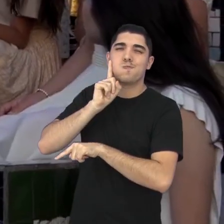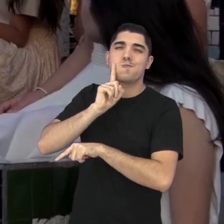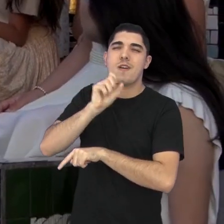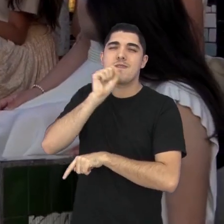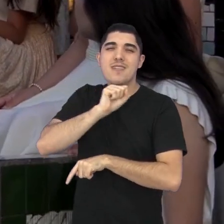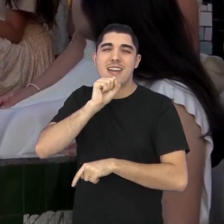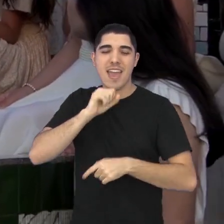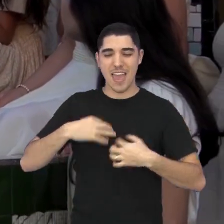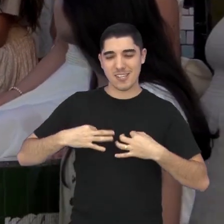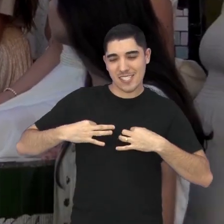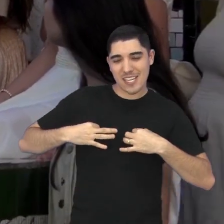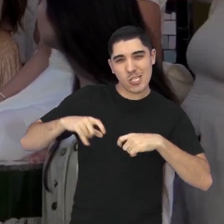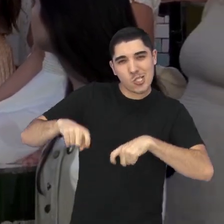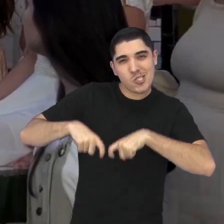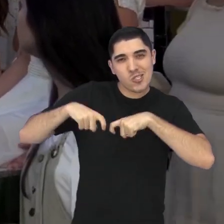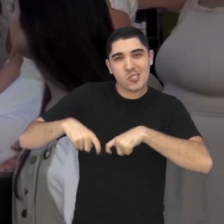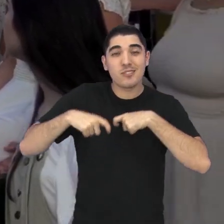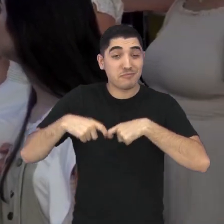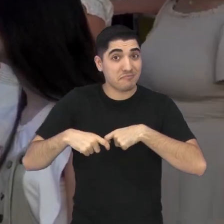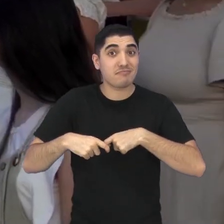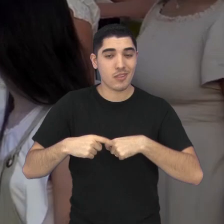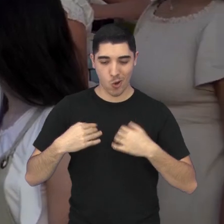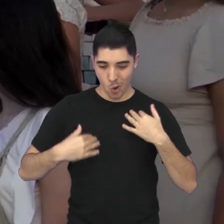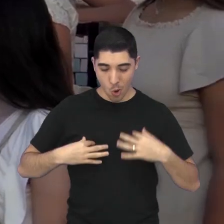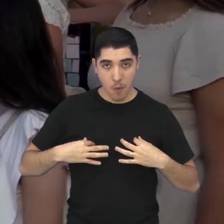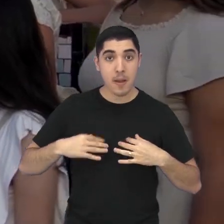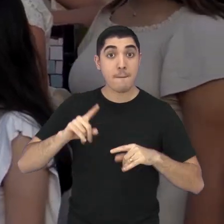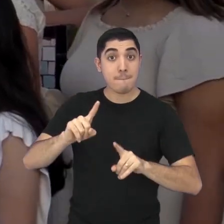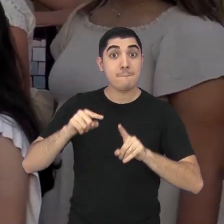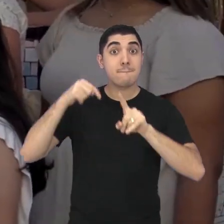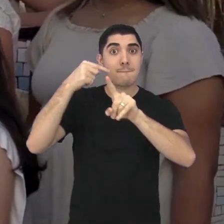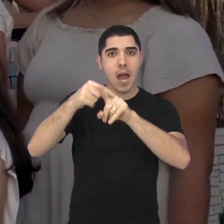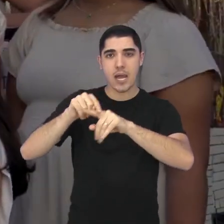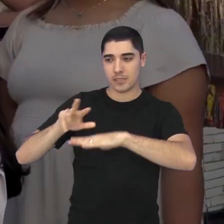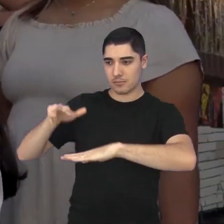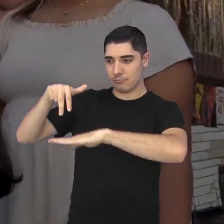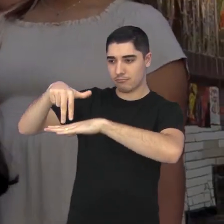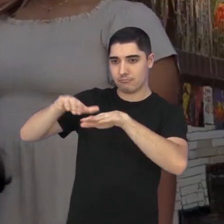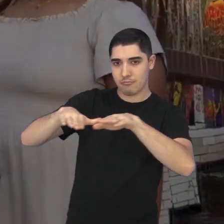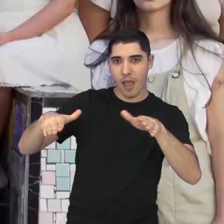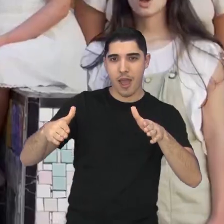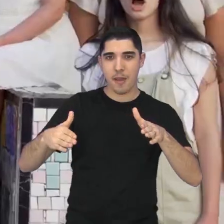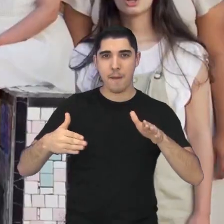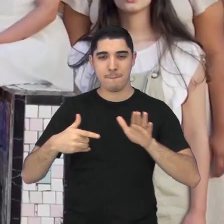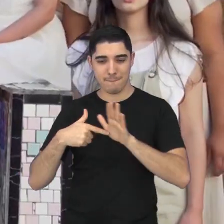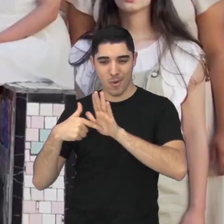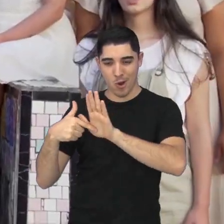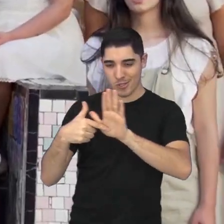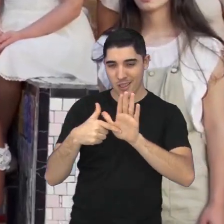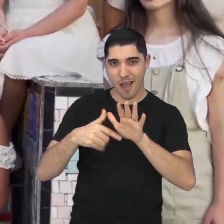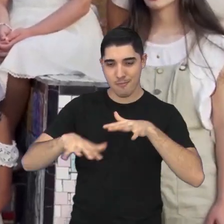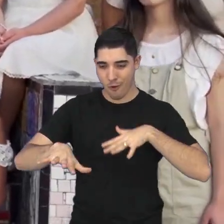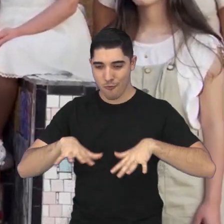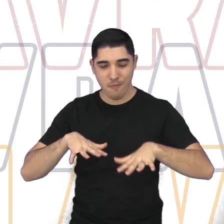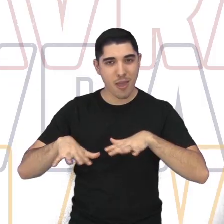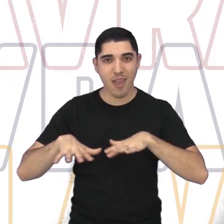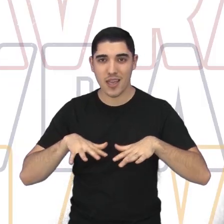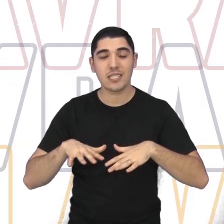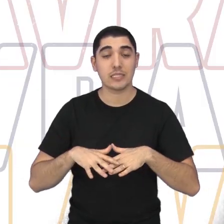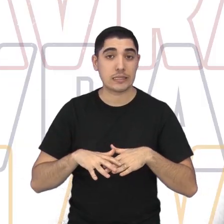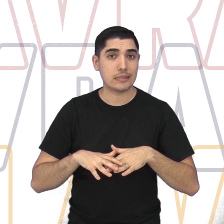Figurino, tipo, meio que da época, sabe? Então, tudo com movimentação de palco,